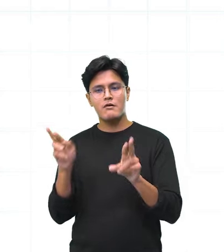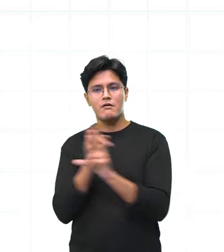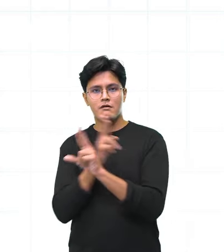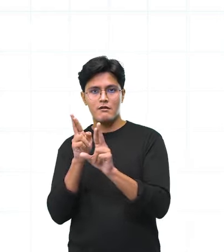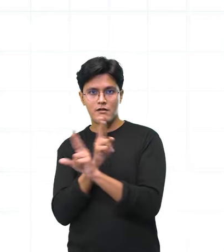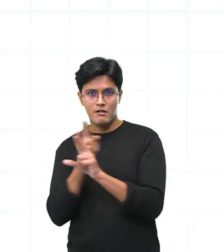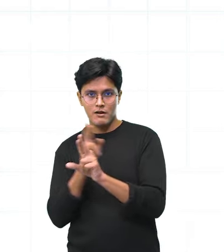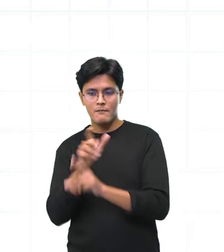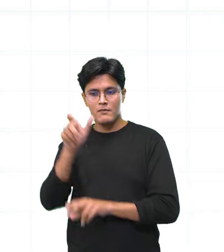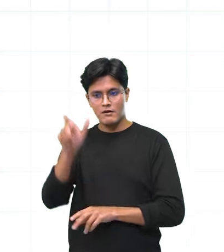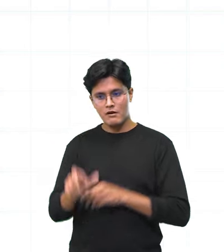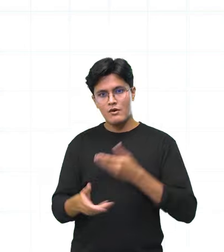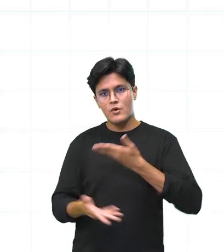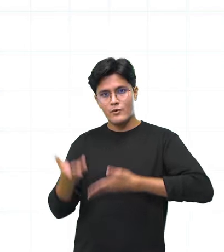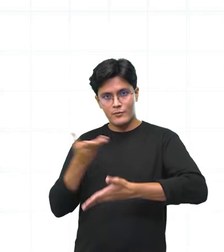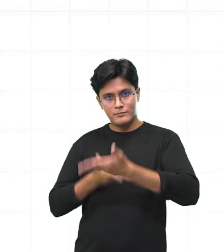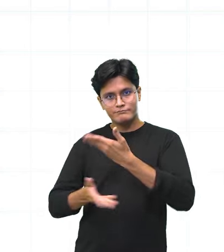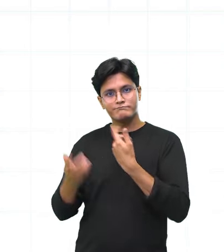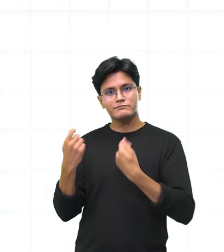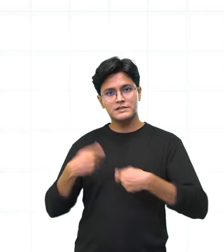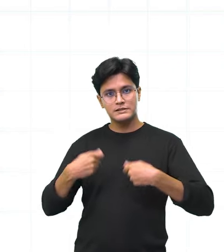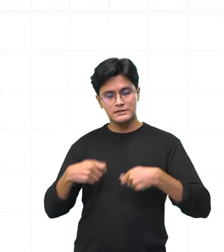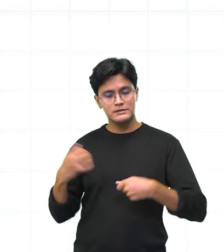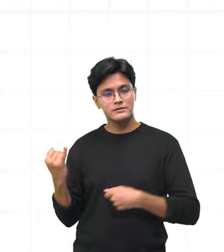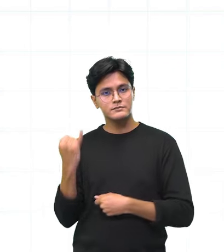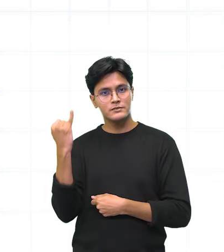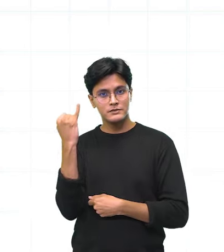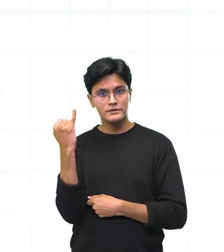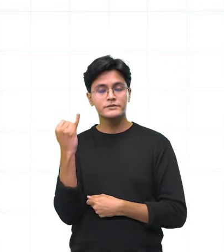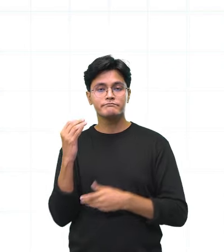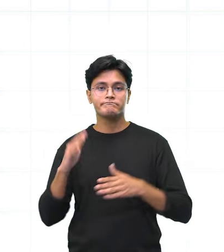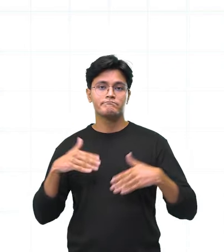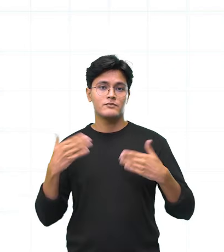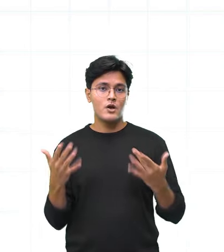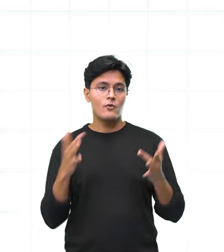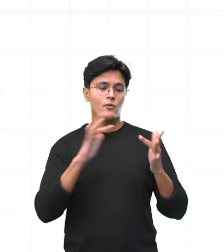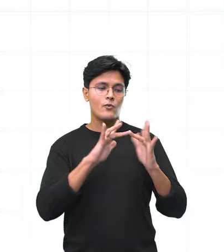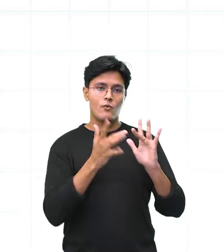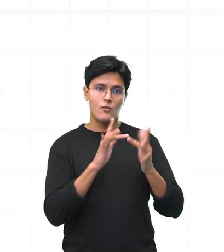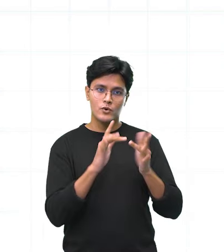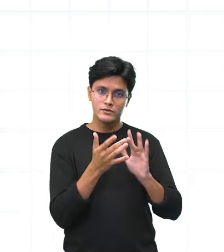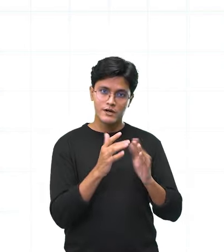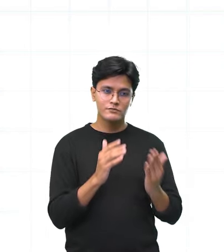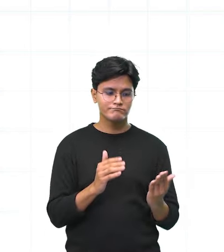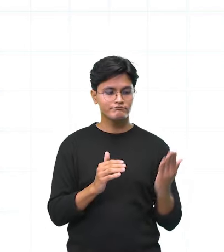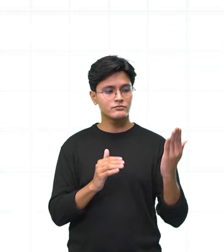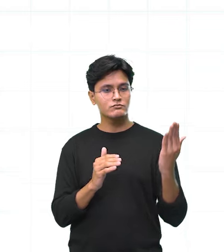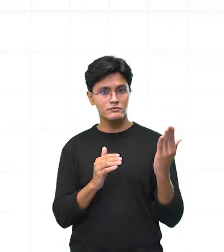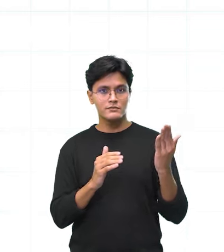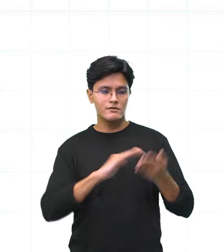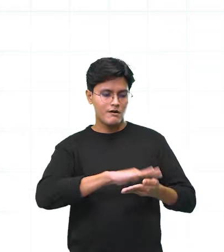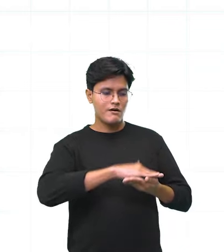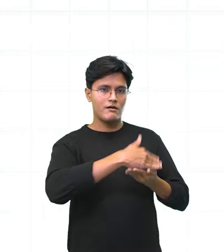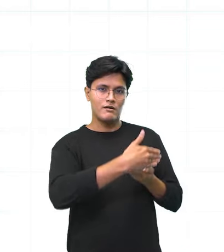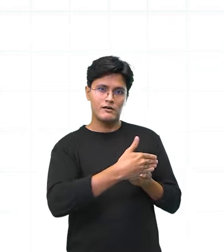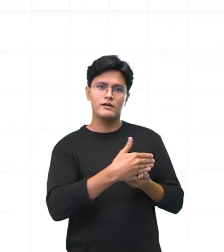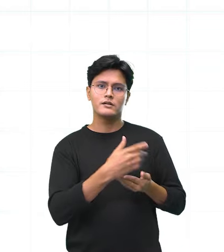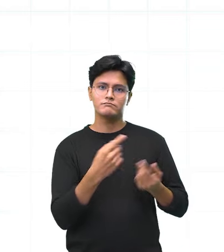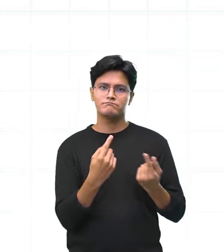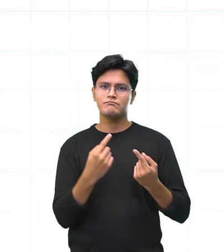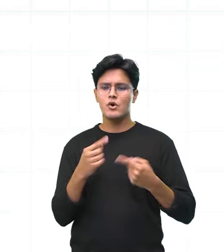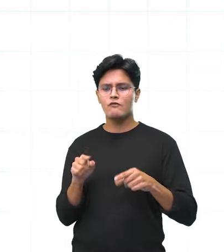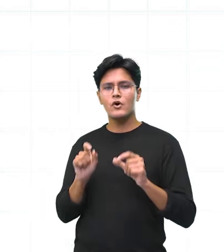interpessoal, esse contato mais próximo com as telas pode gerar